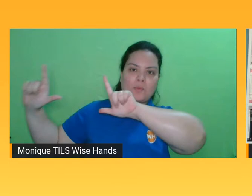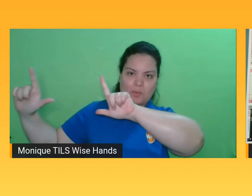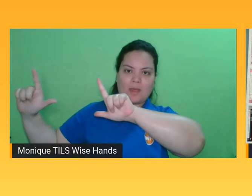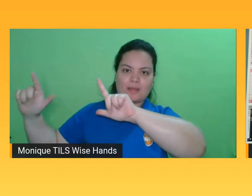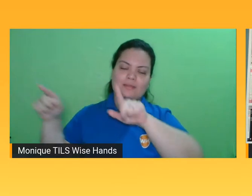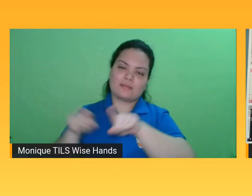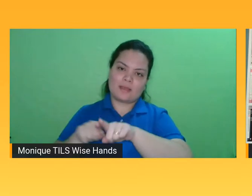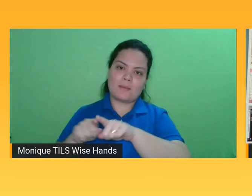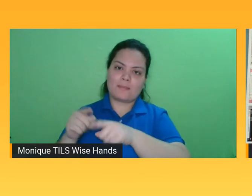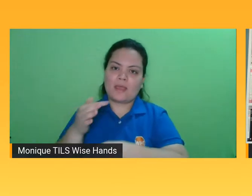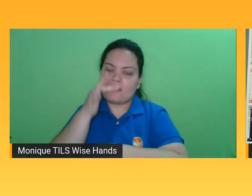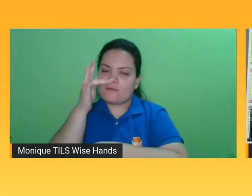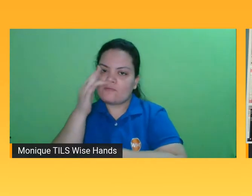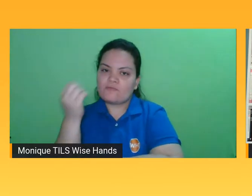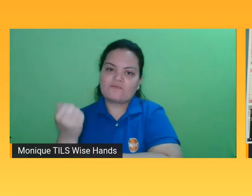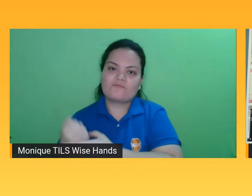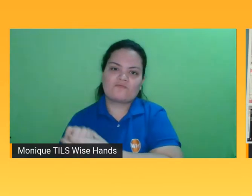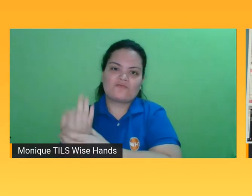planta.